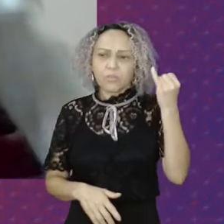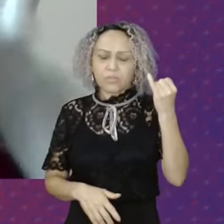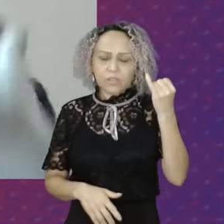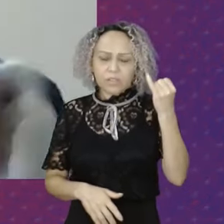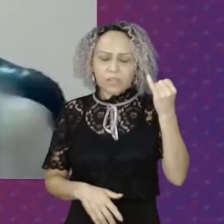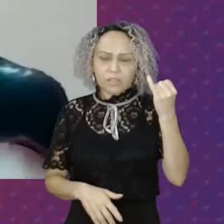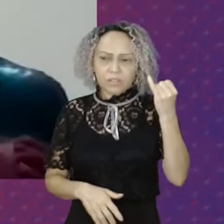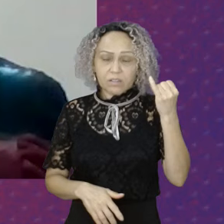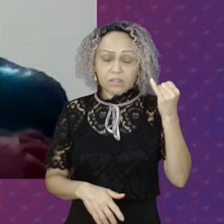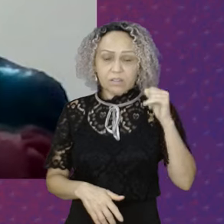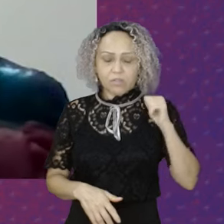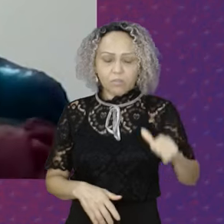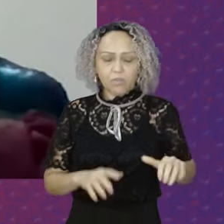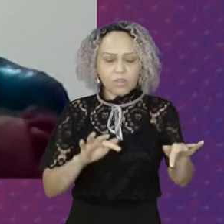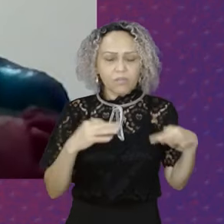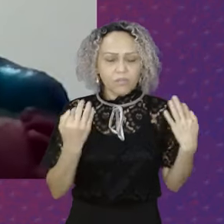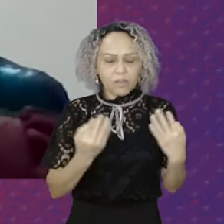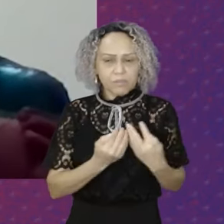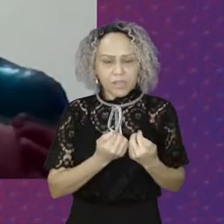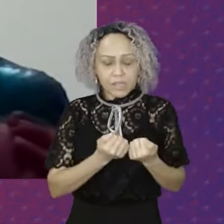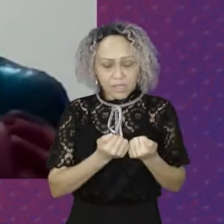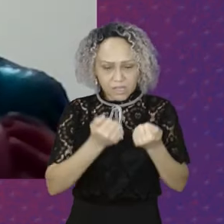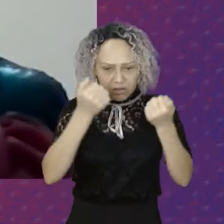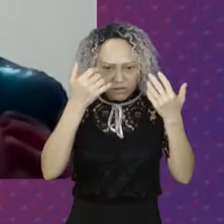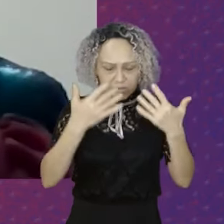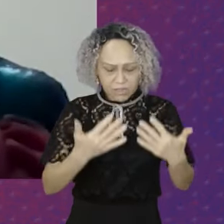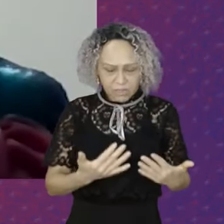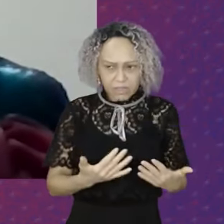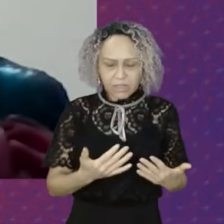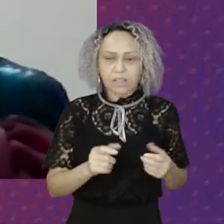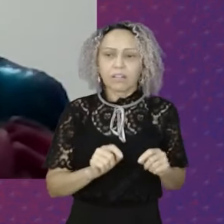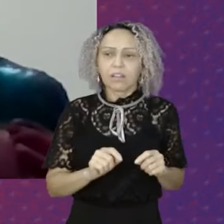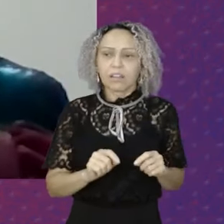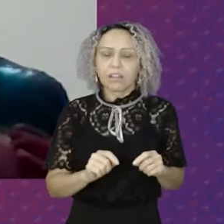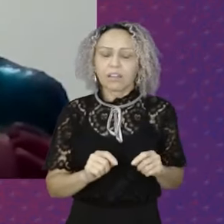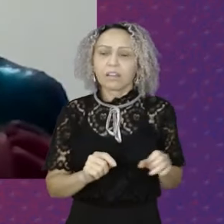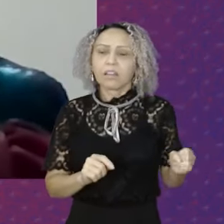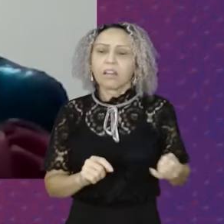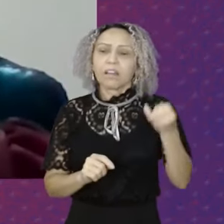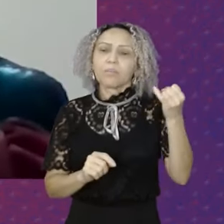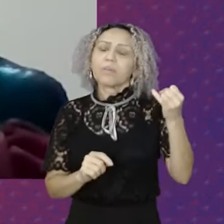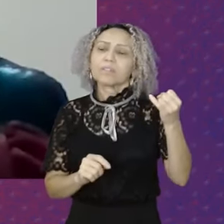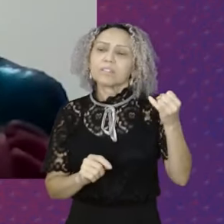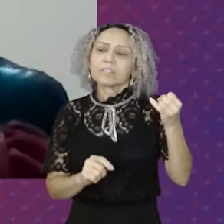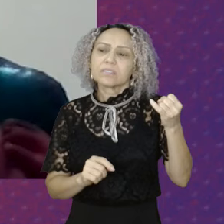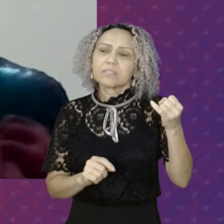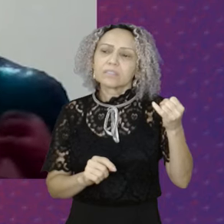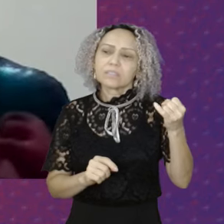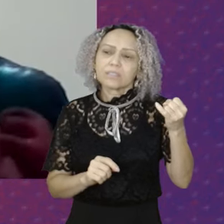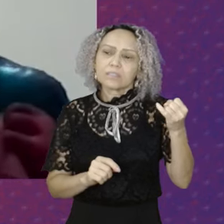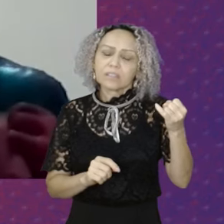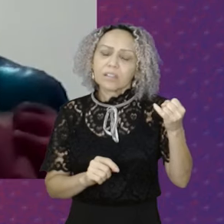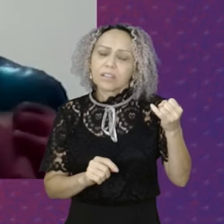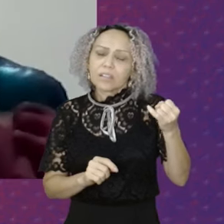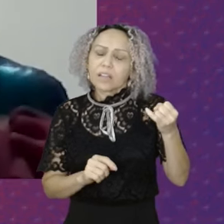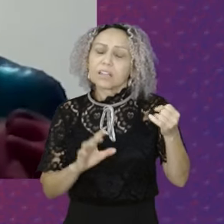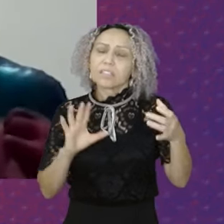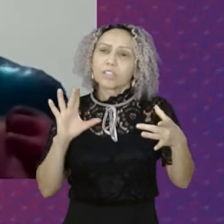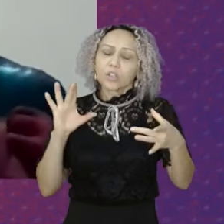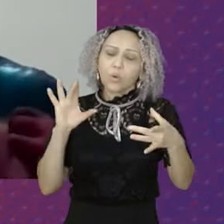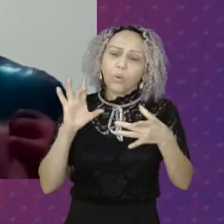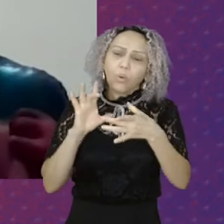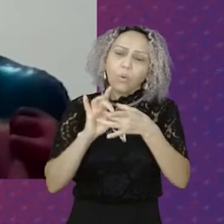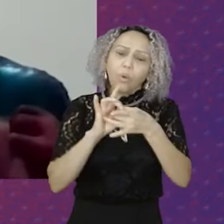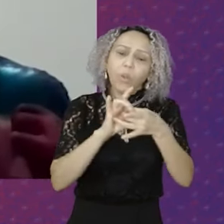trazer Do Programa Bolsa Família É extremamente importante Que Inicialmente A gente traga um pouco Dessa contextualização